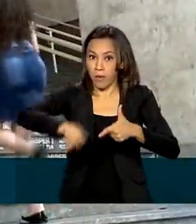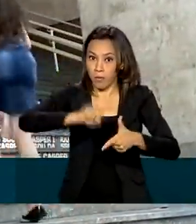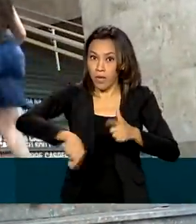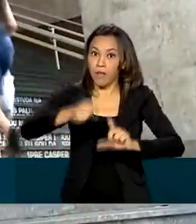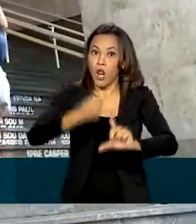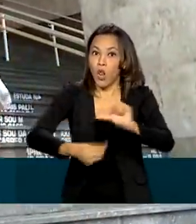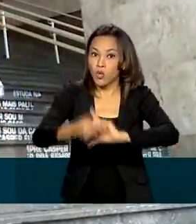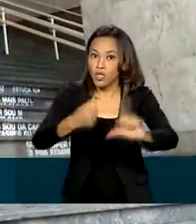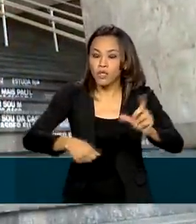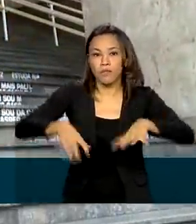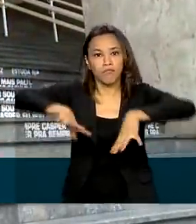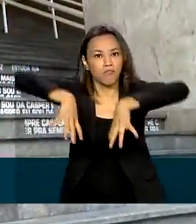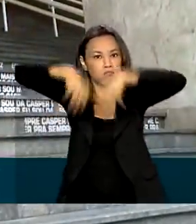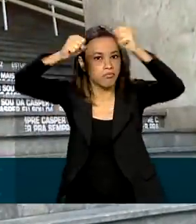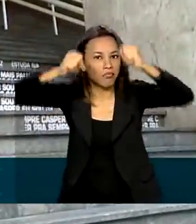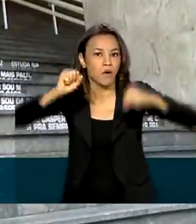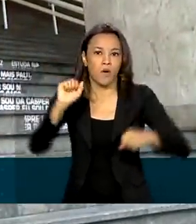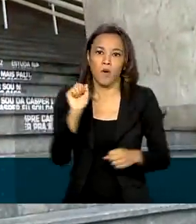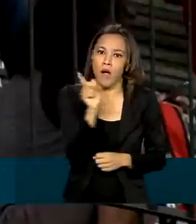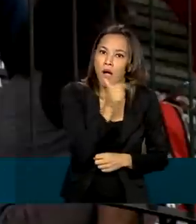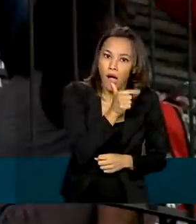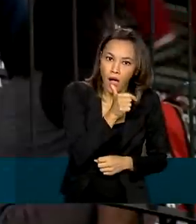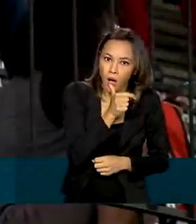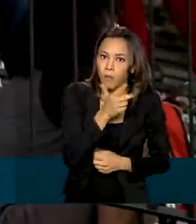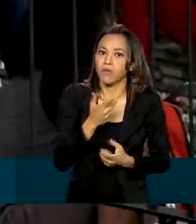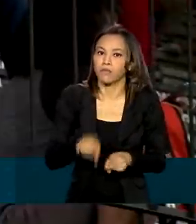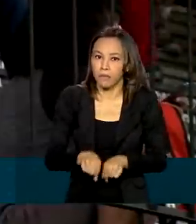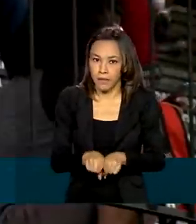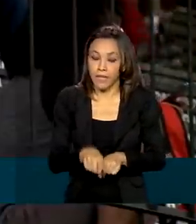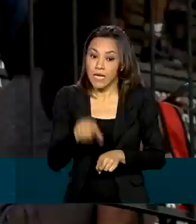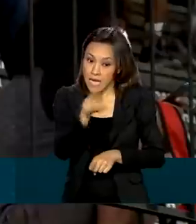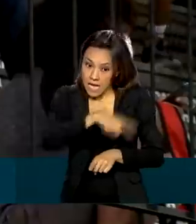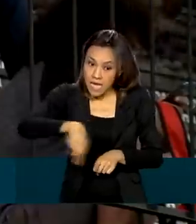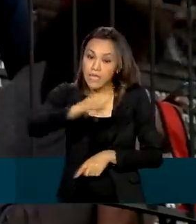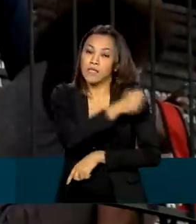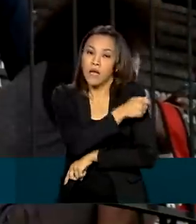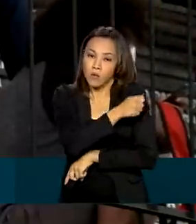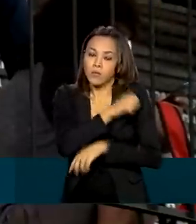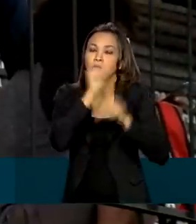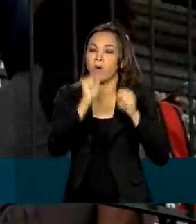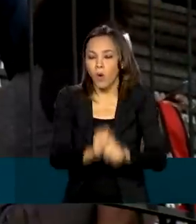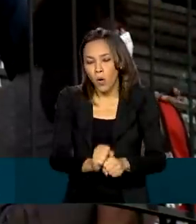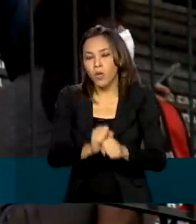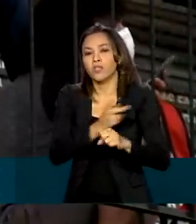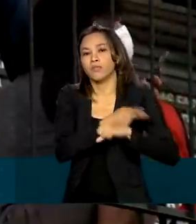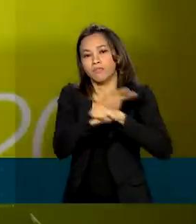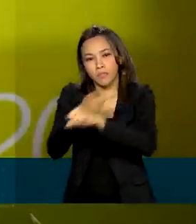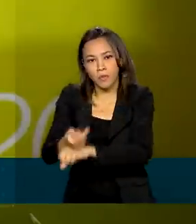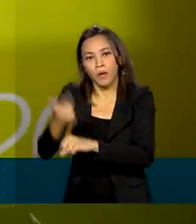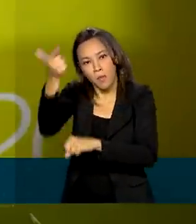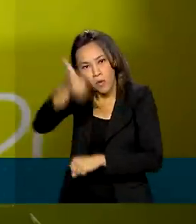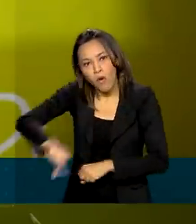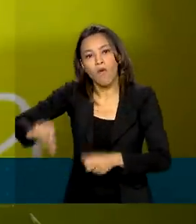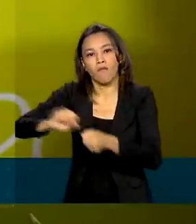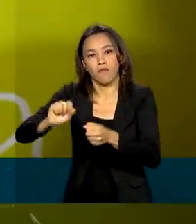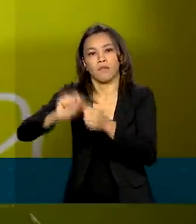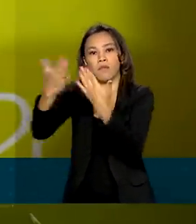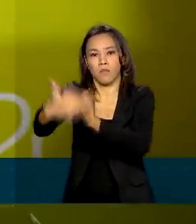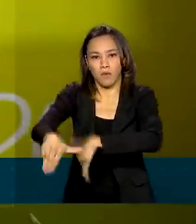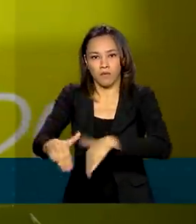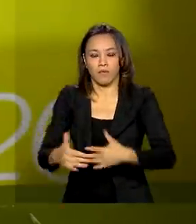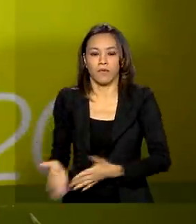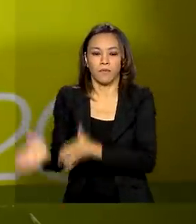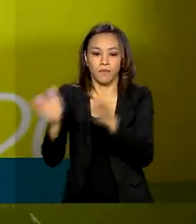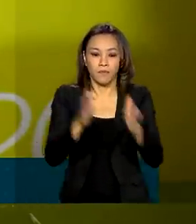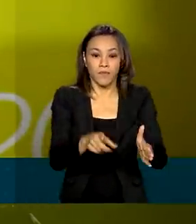falta de luz ou de água. E nesses casos, os estudantes poderão recorrer para fazer uma nova prova. O sistema vai estar aberto a